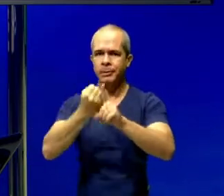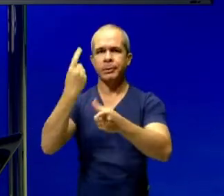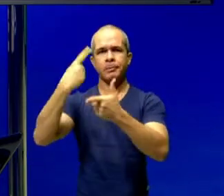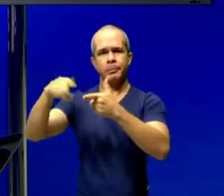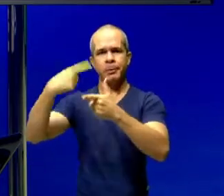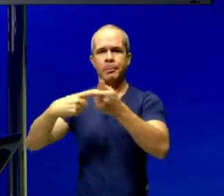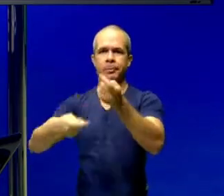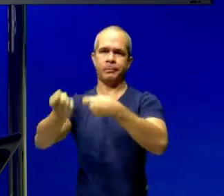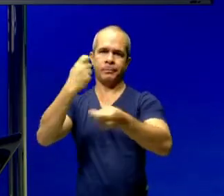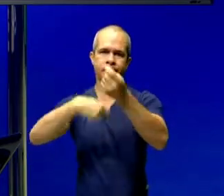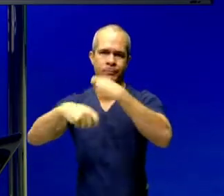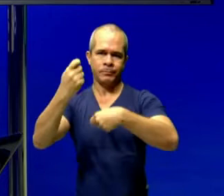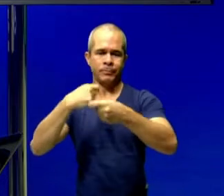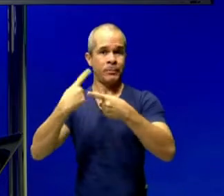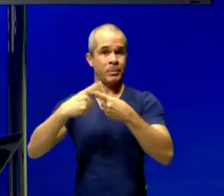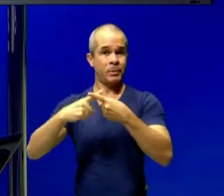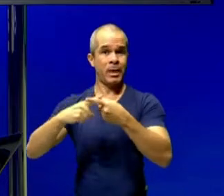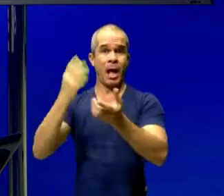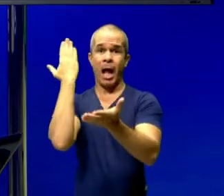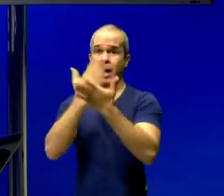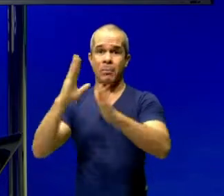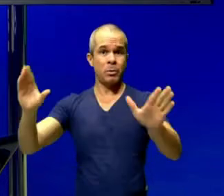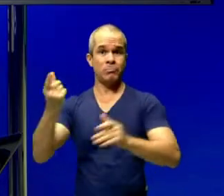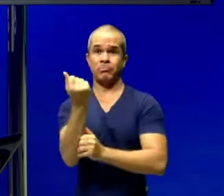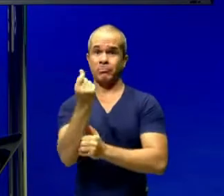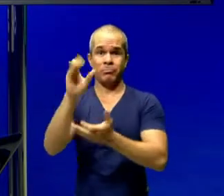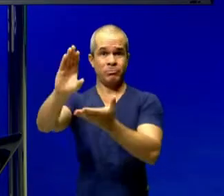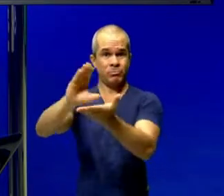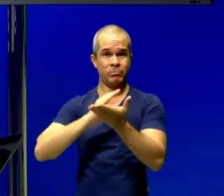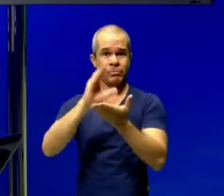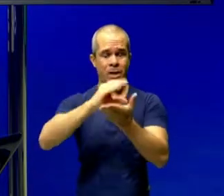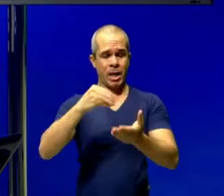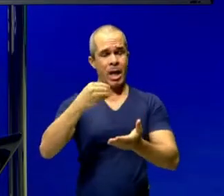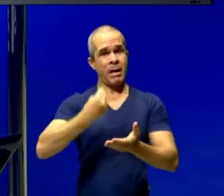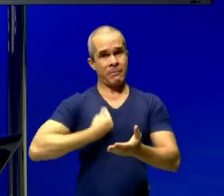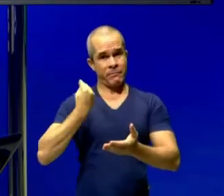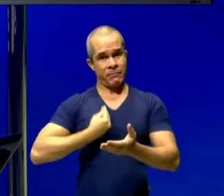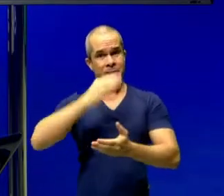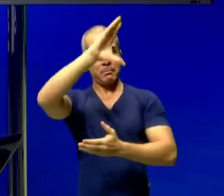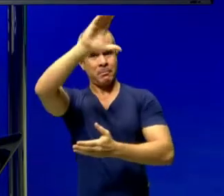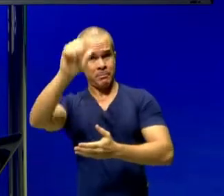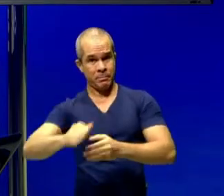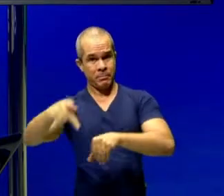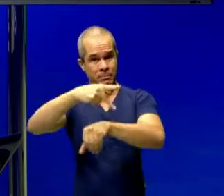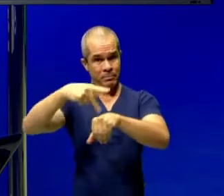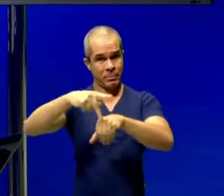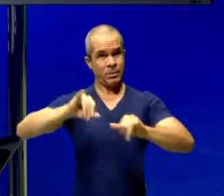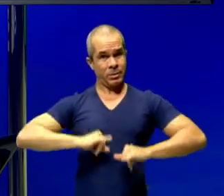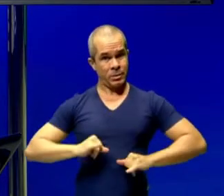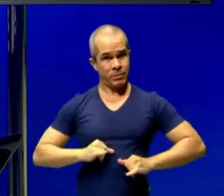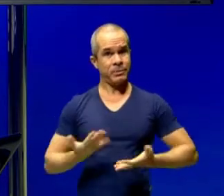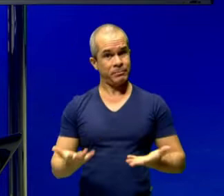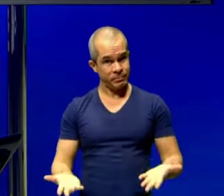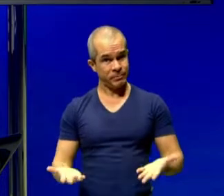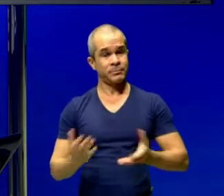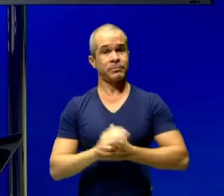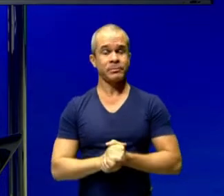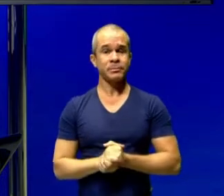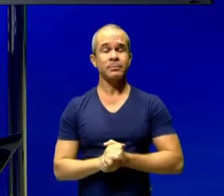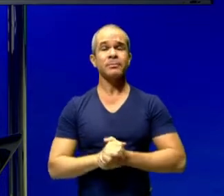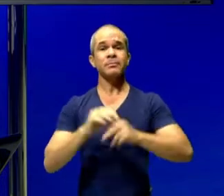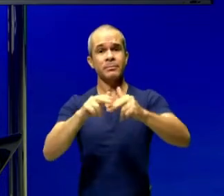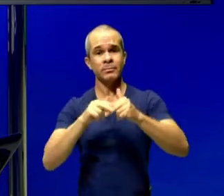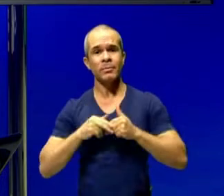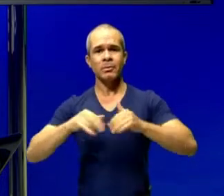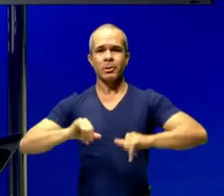deterioração da qualidade de vida dos países africanos e reforçando, como eu falei,